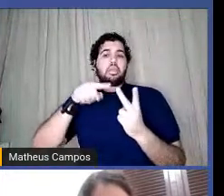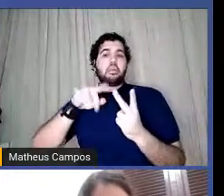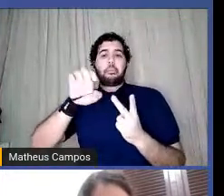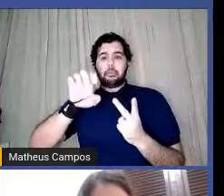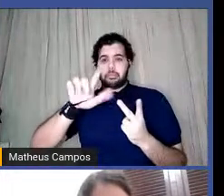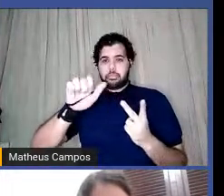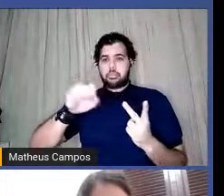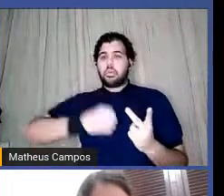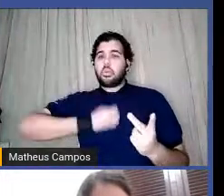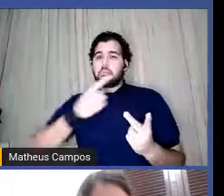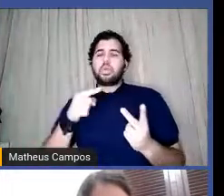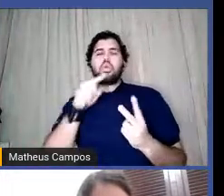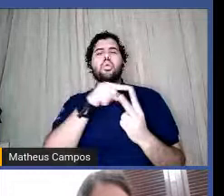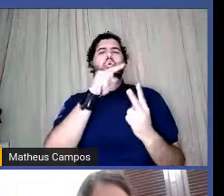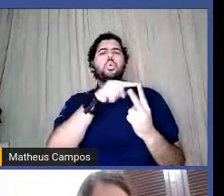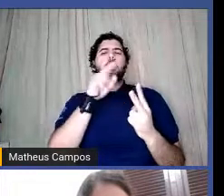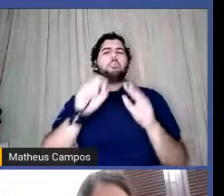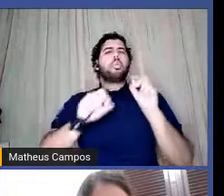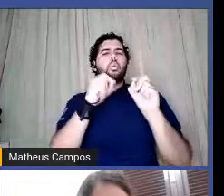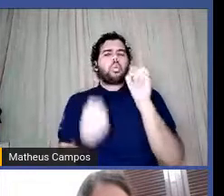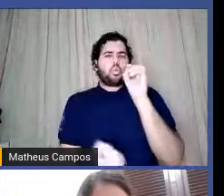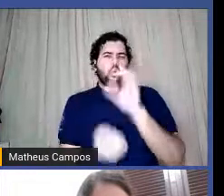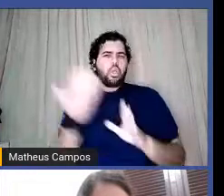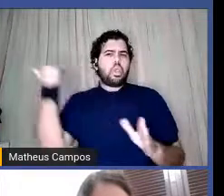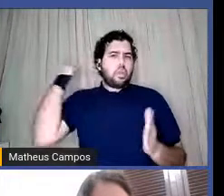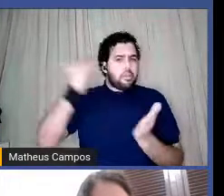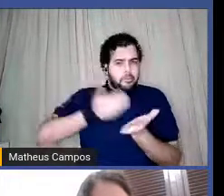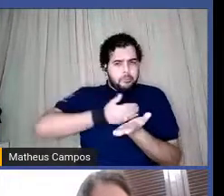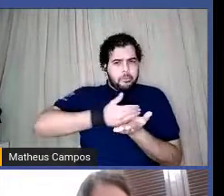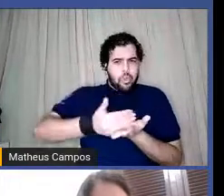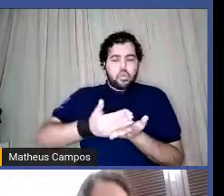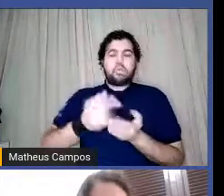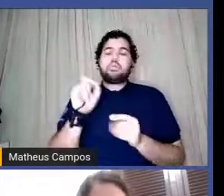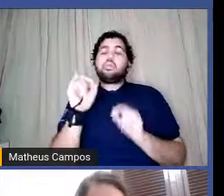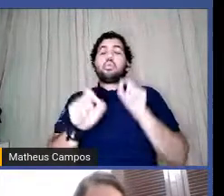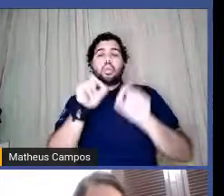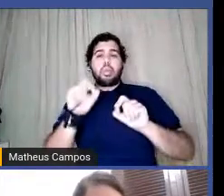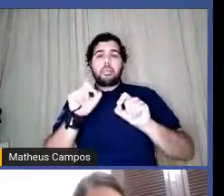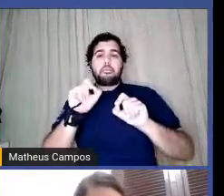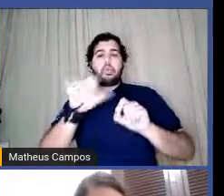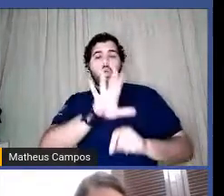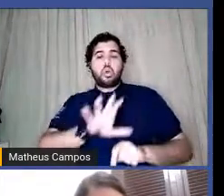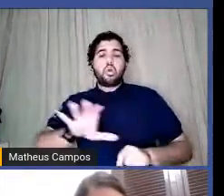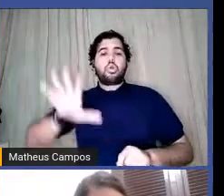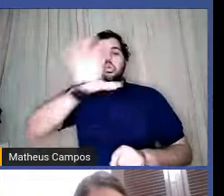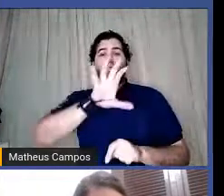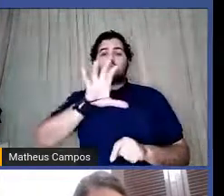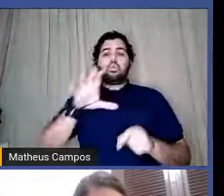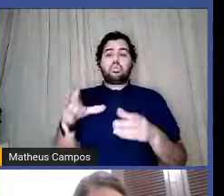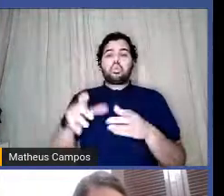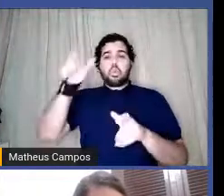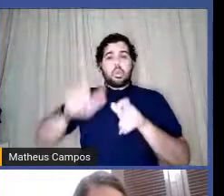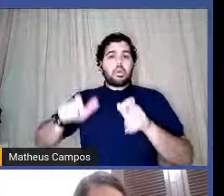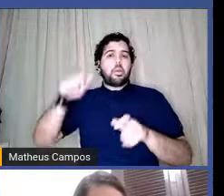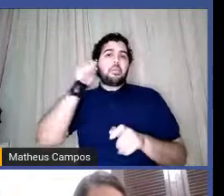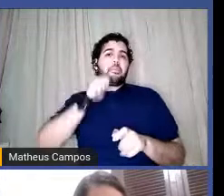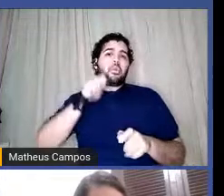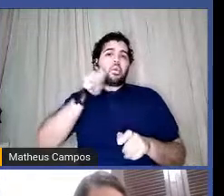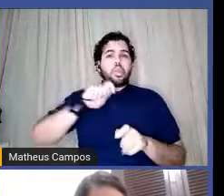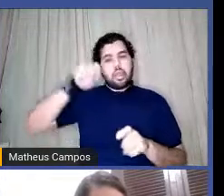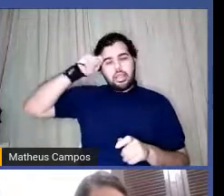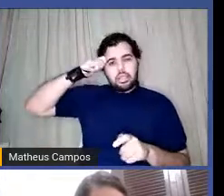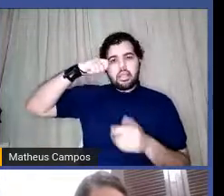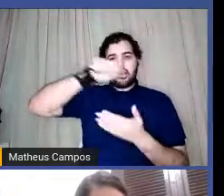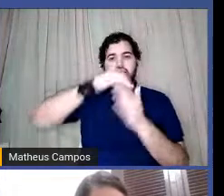Pretarau, ela surgiu a partir de um mapeamento de escritoras negras da cidade. A